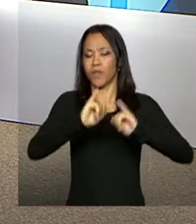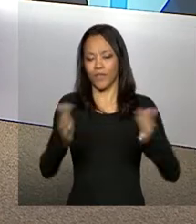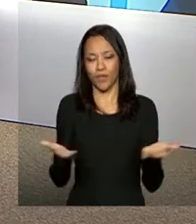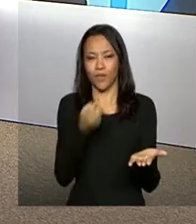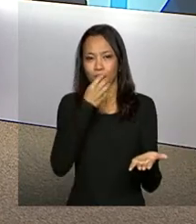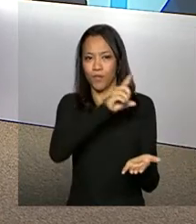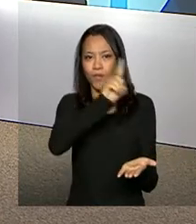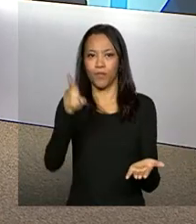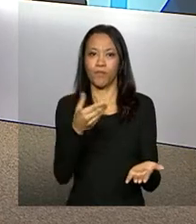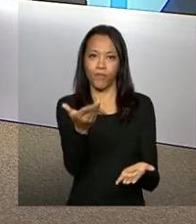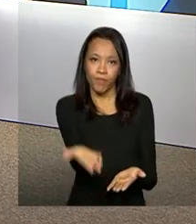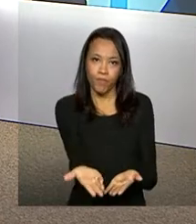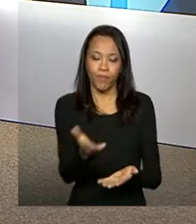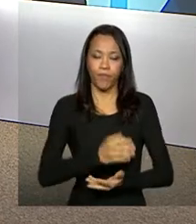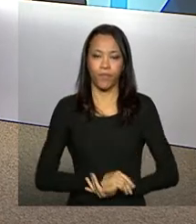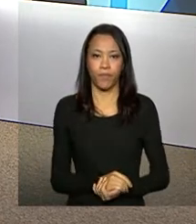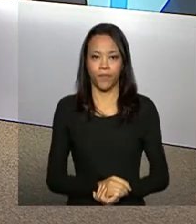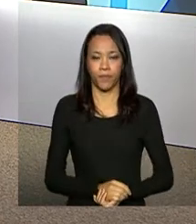Bom dia, Leandro.